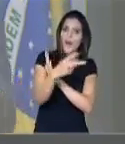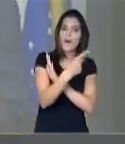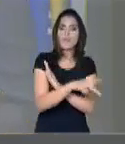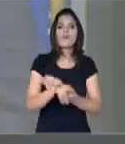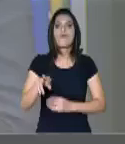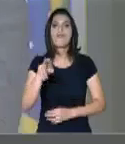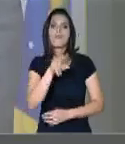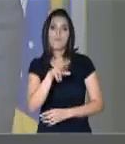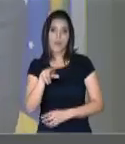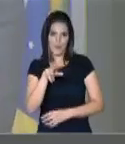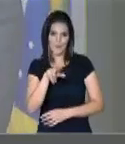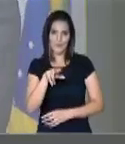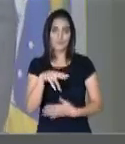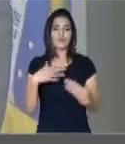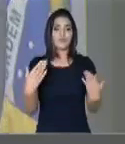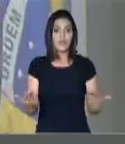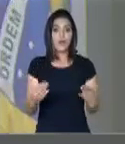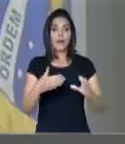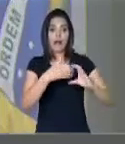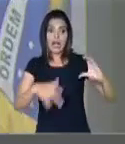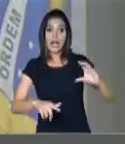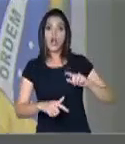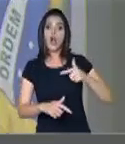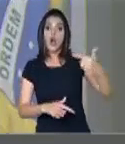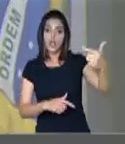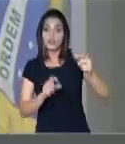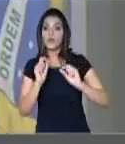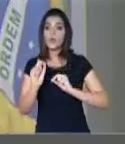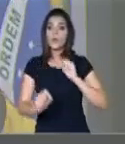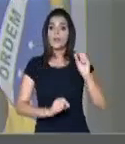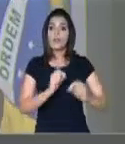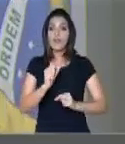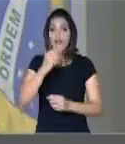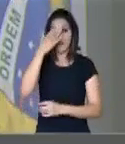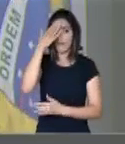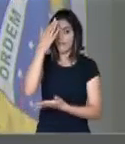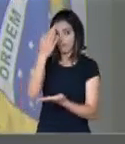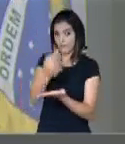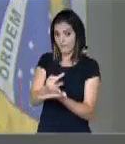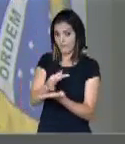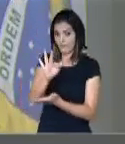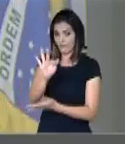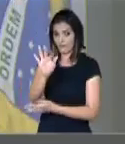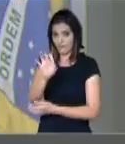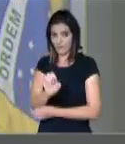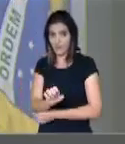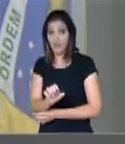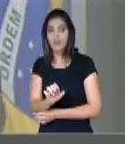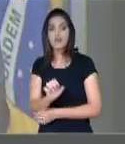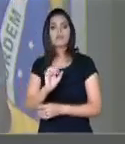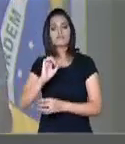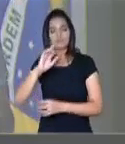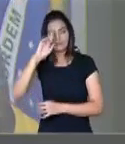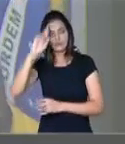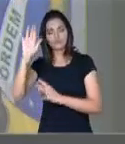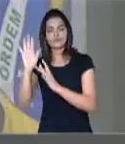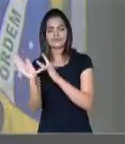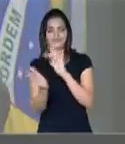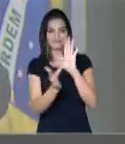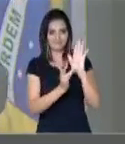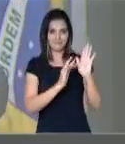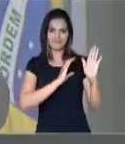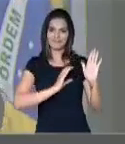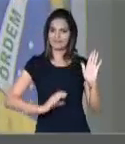a igreja presbiteriana, tem uma outra característica, presidente, que é primar, pela fé, nos ensinamentos, de nosso Senhor, Jesus